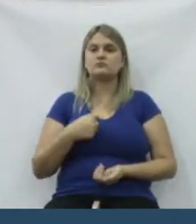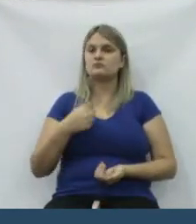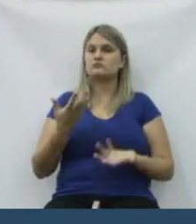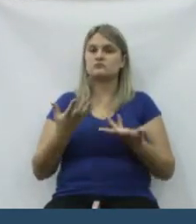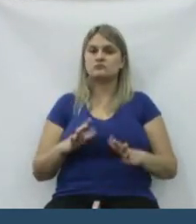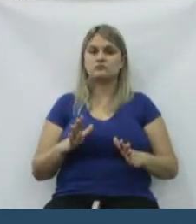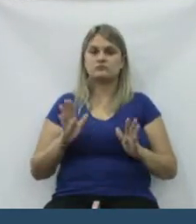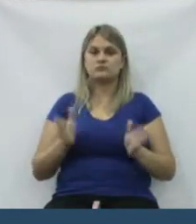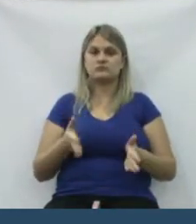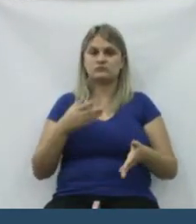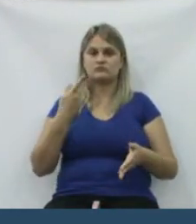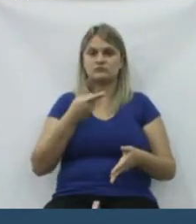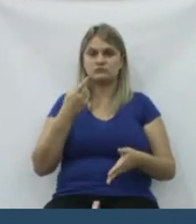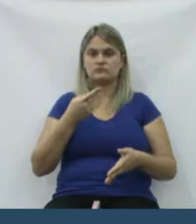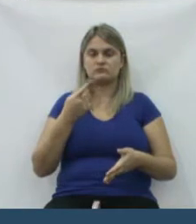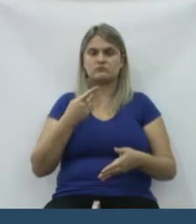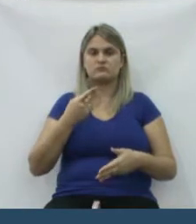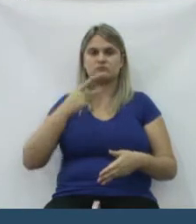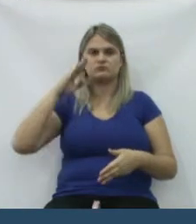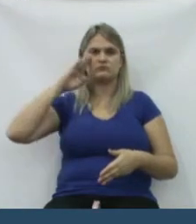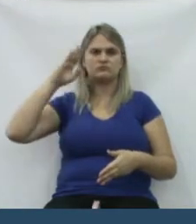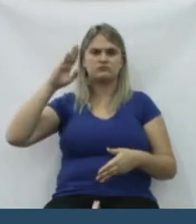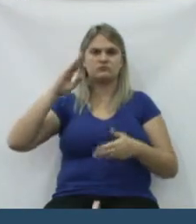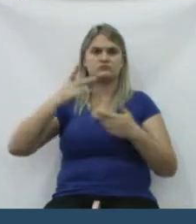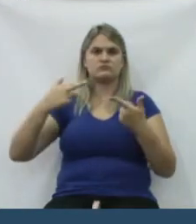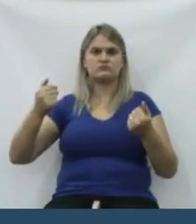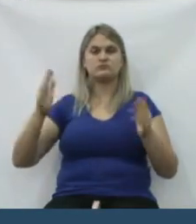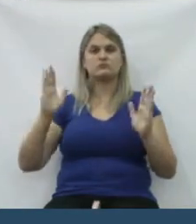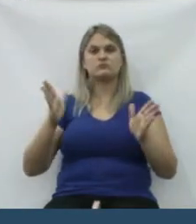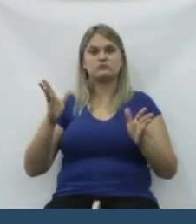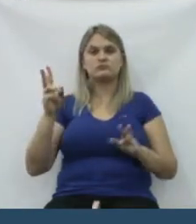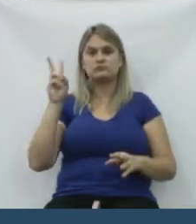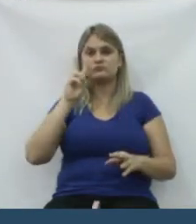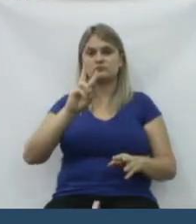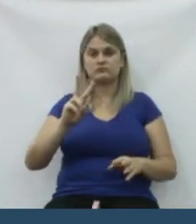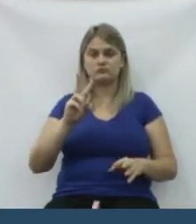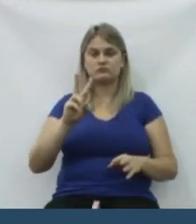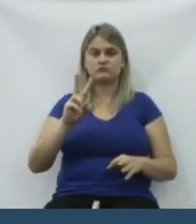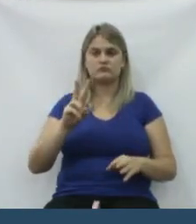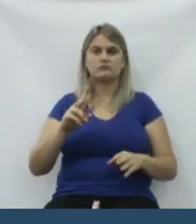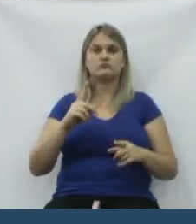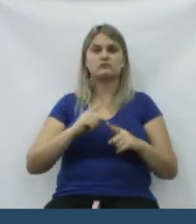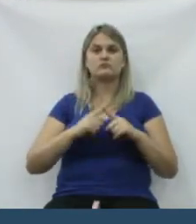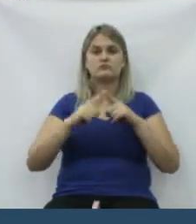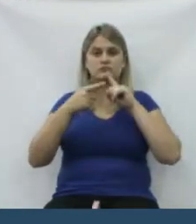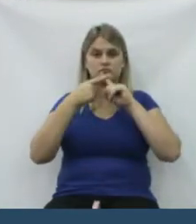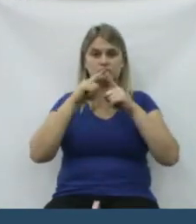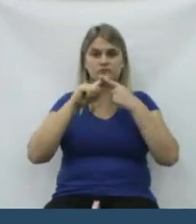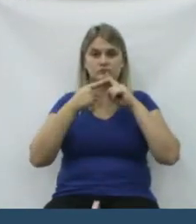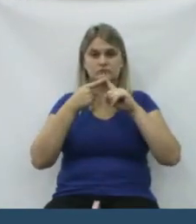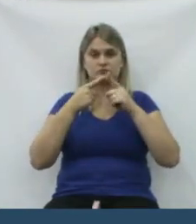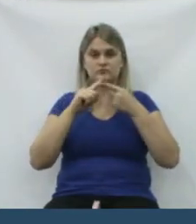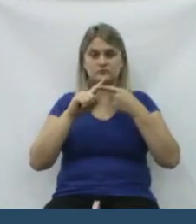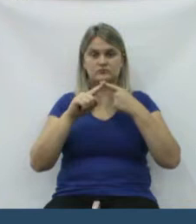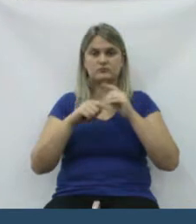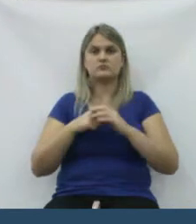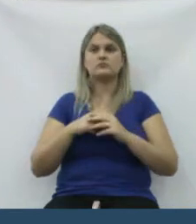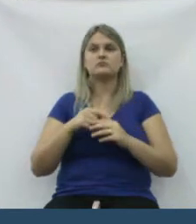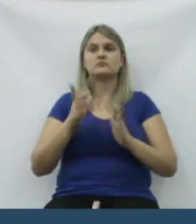Não quero aqui já falar também do quartel e tal, vamos deixar vir, porque de promessa,